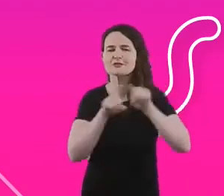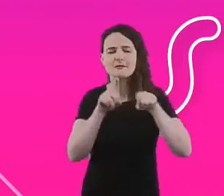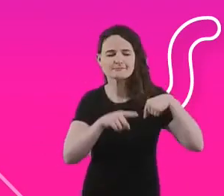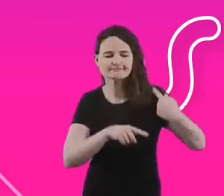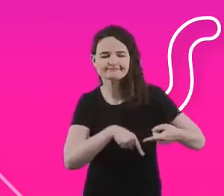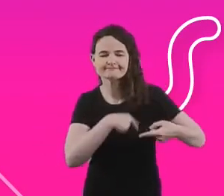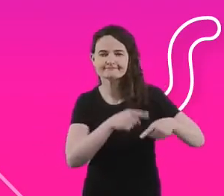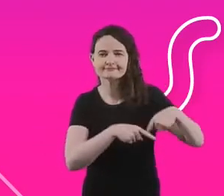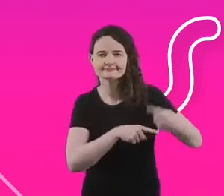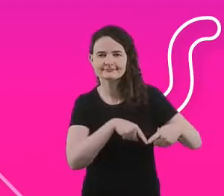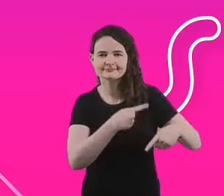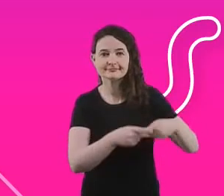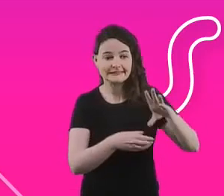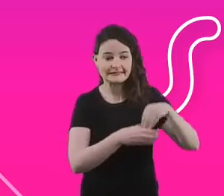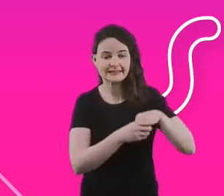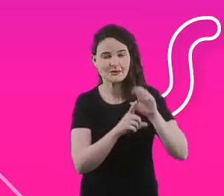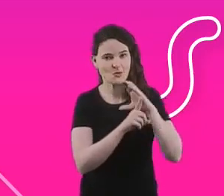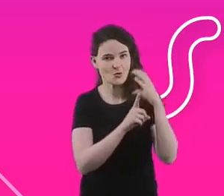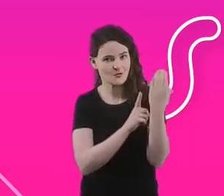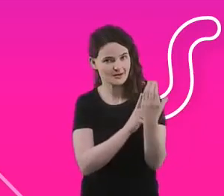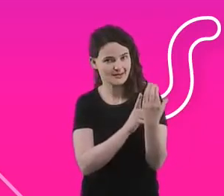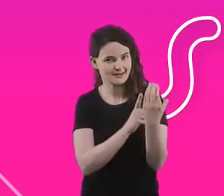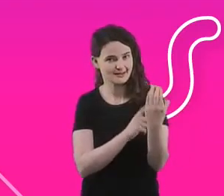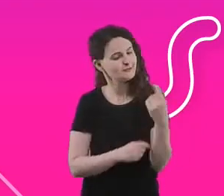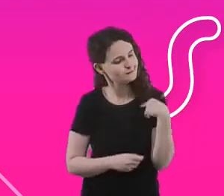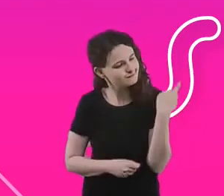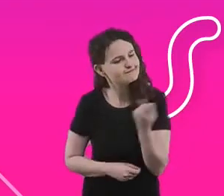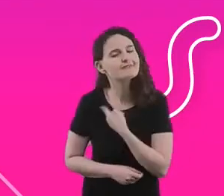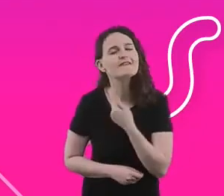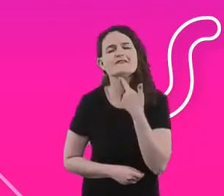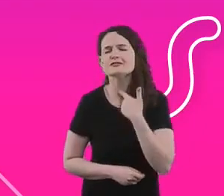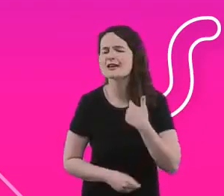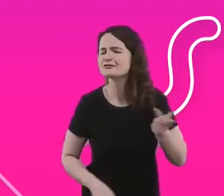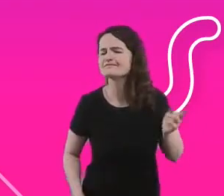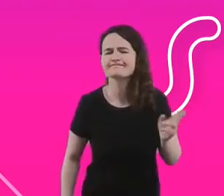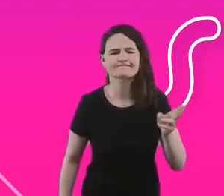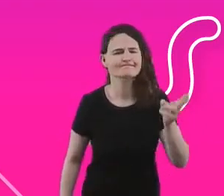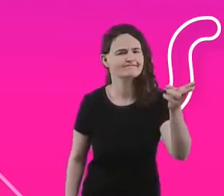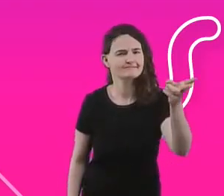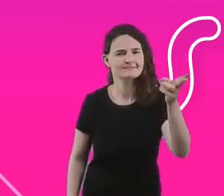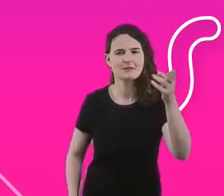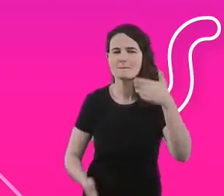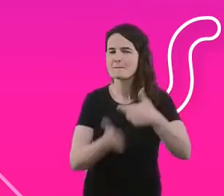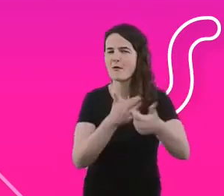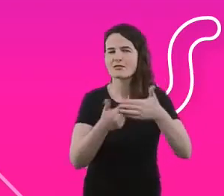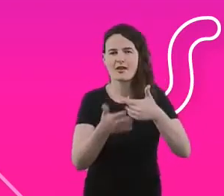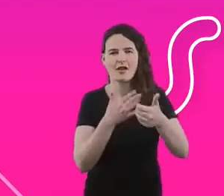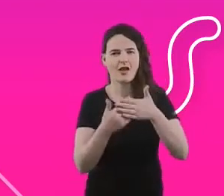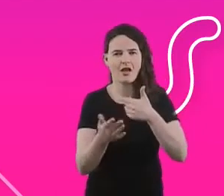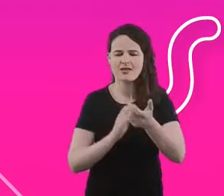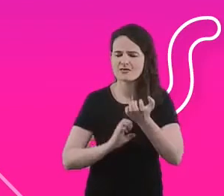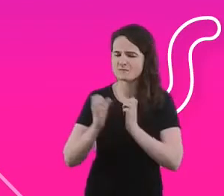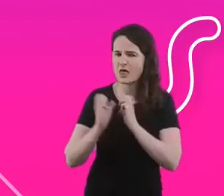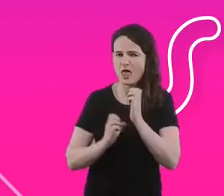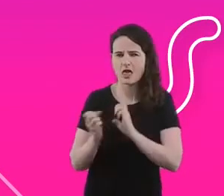dentro da comunidade, né? A gente quer que aquilo perdure durante muitos e muitos anos, independente da presença de qualquer empresa.